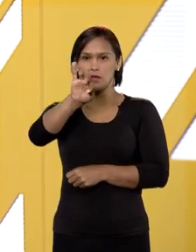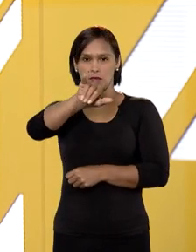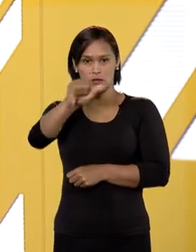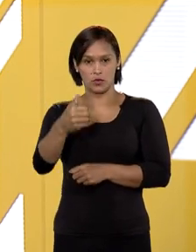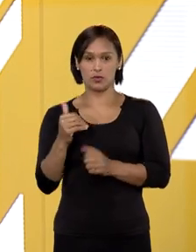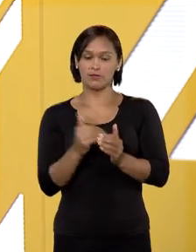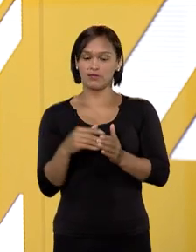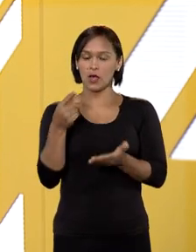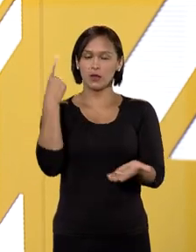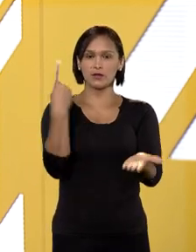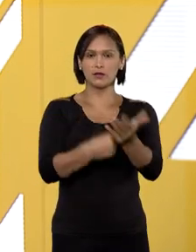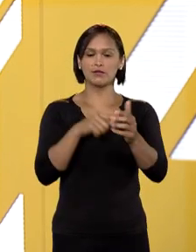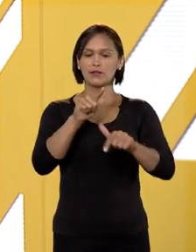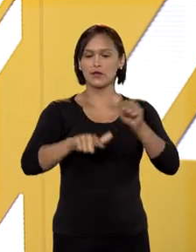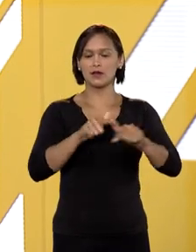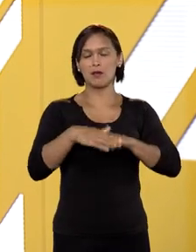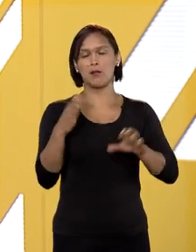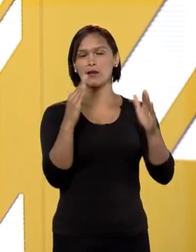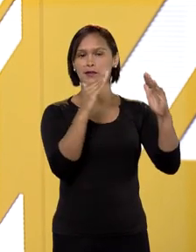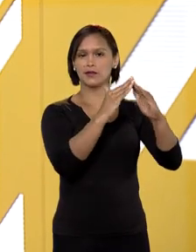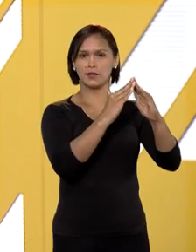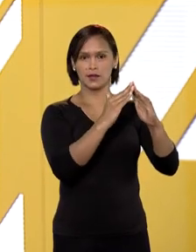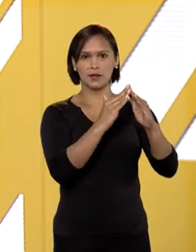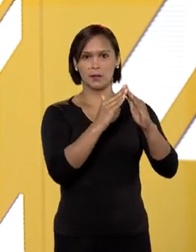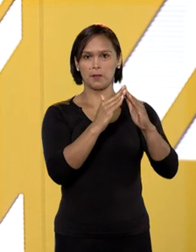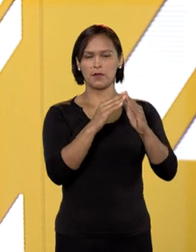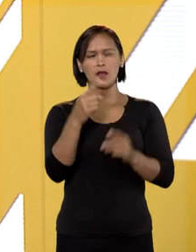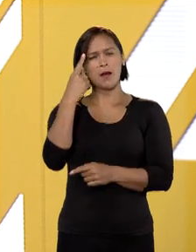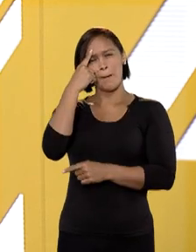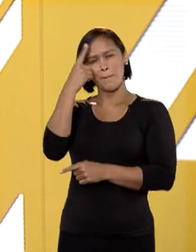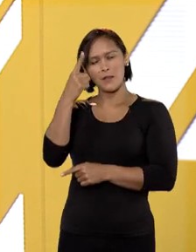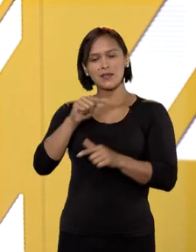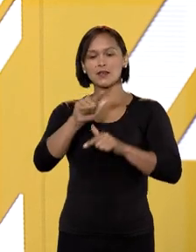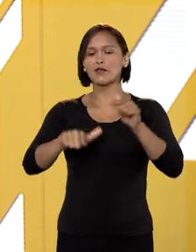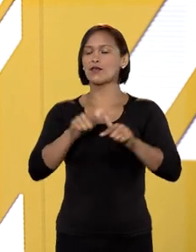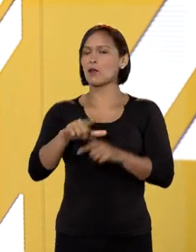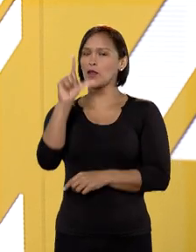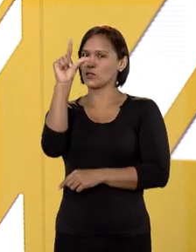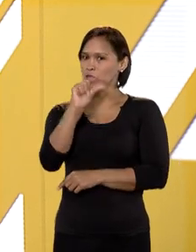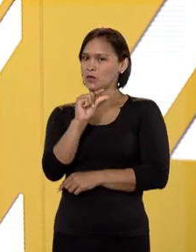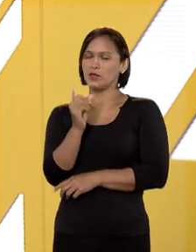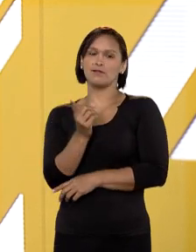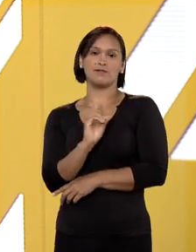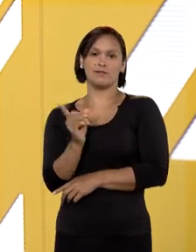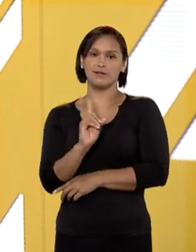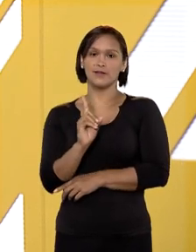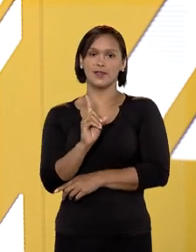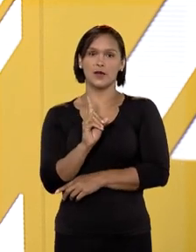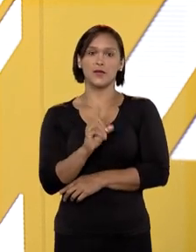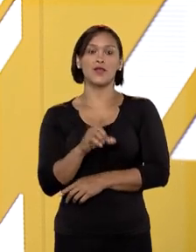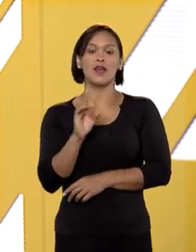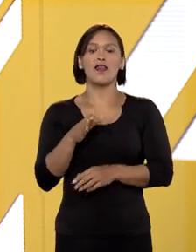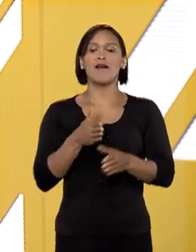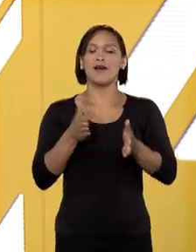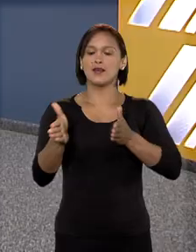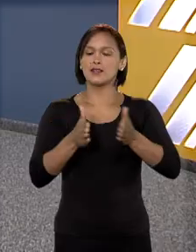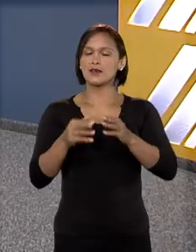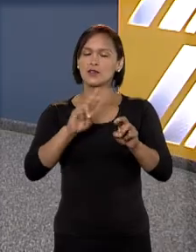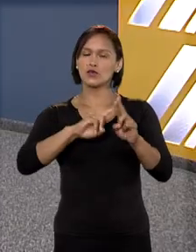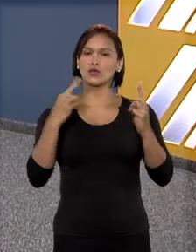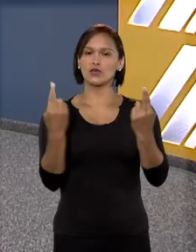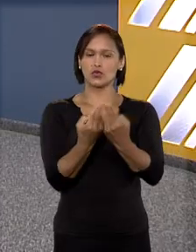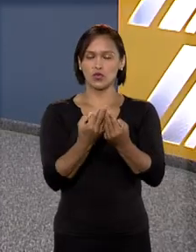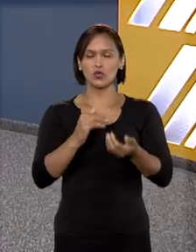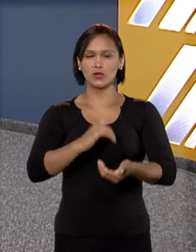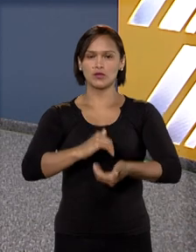Tribunal de Justiça implantou o trabalho remoto. Pensa que as atividades ficaram mais morosas? Não. As